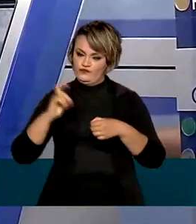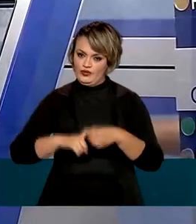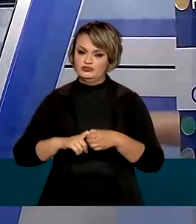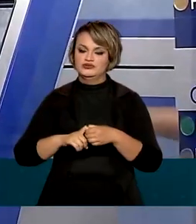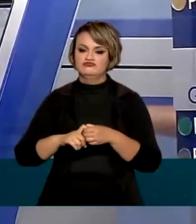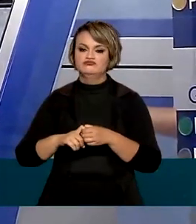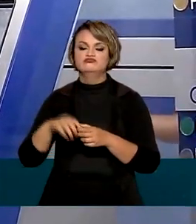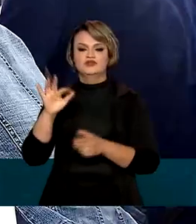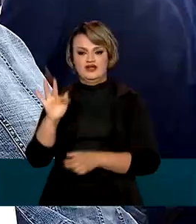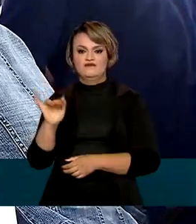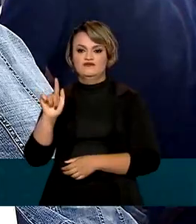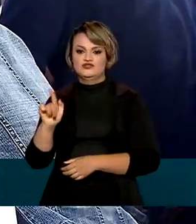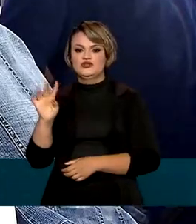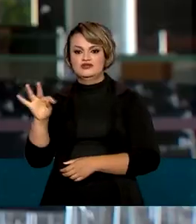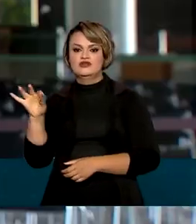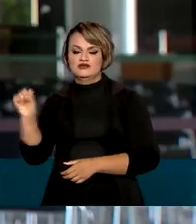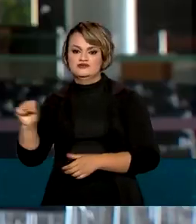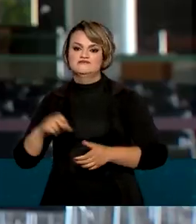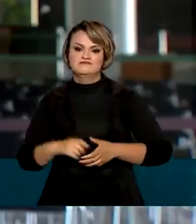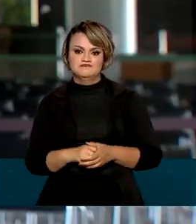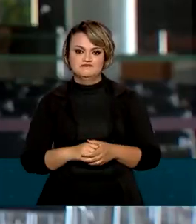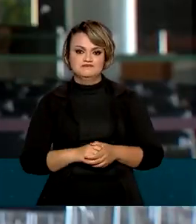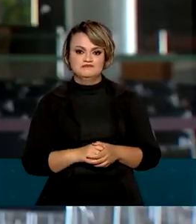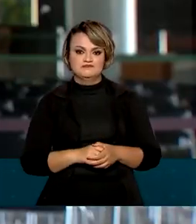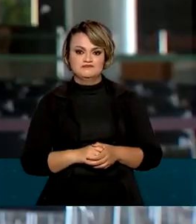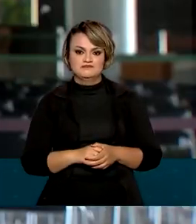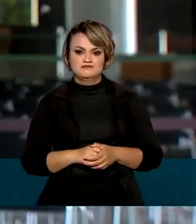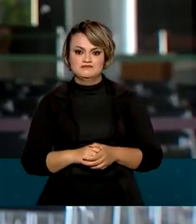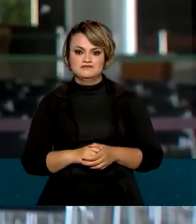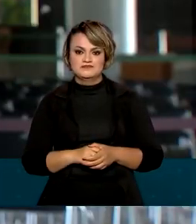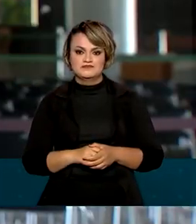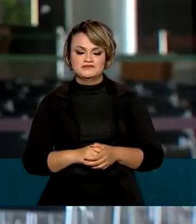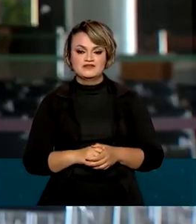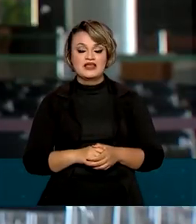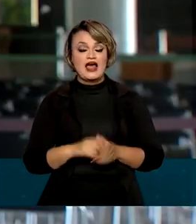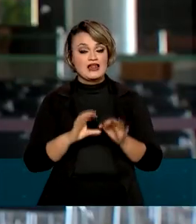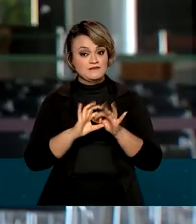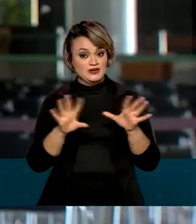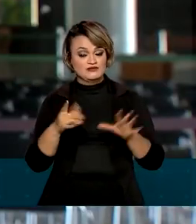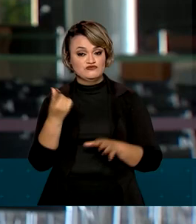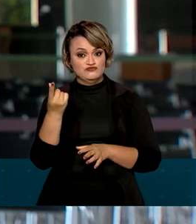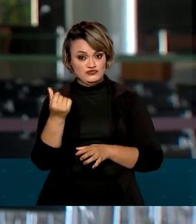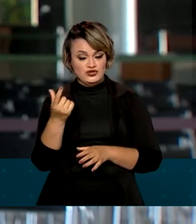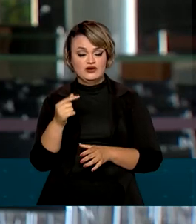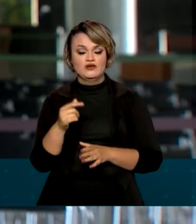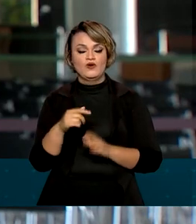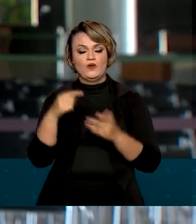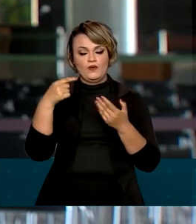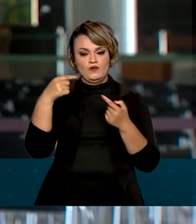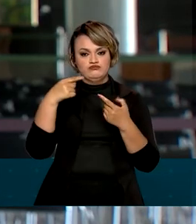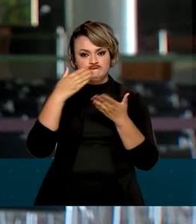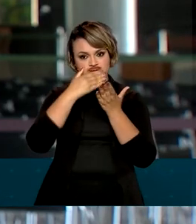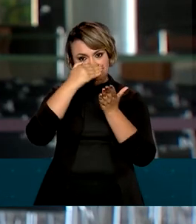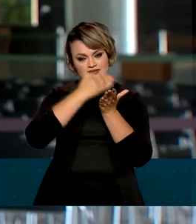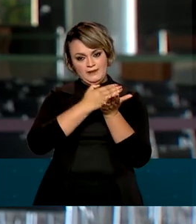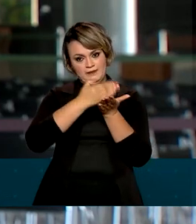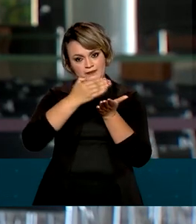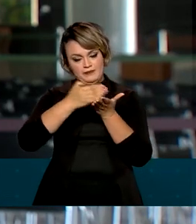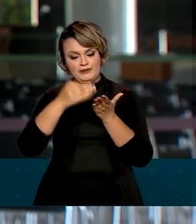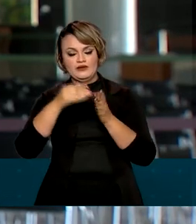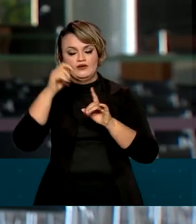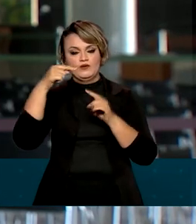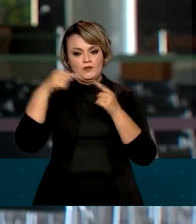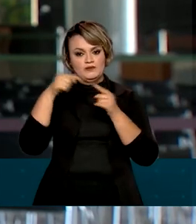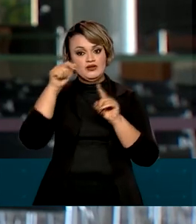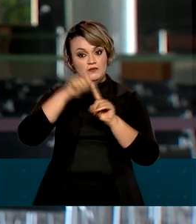conta vinculada do FGTS depois dessa data com correção. A liberação dos recursos segue o mês de nascimento, em etapas, até o dia